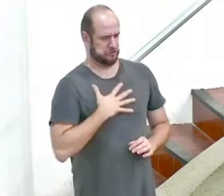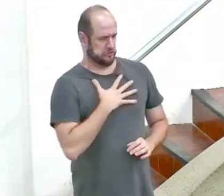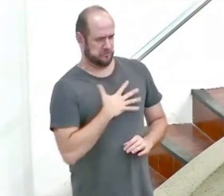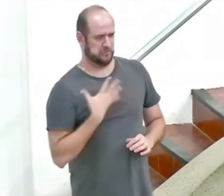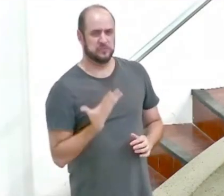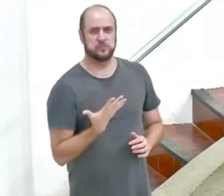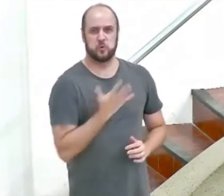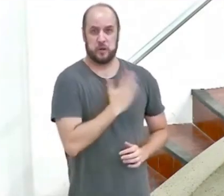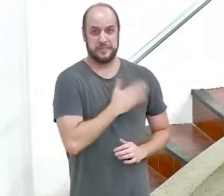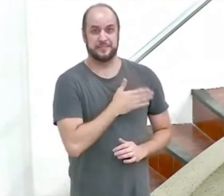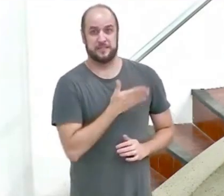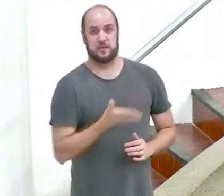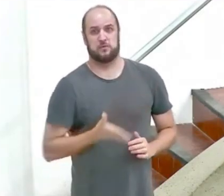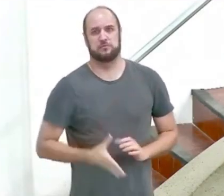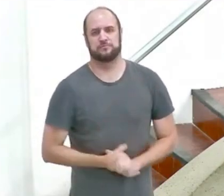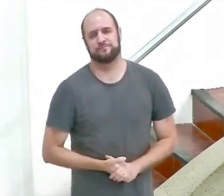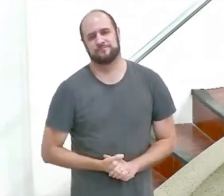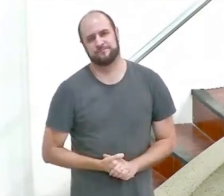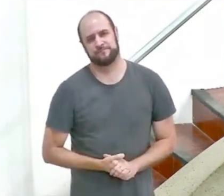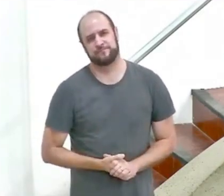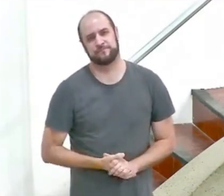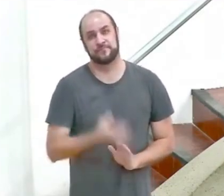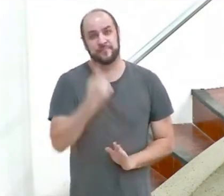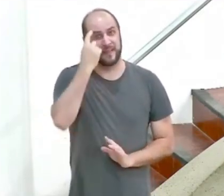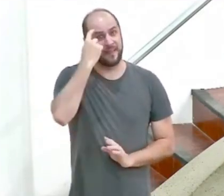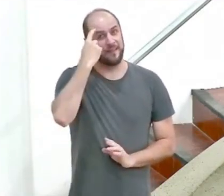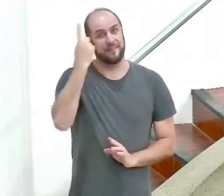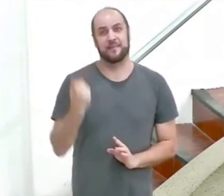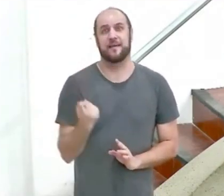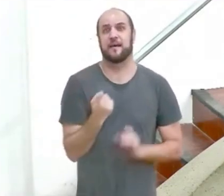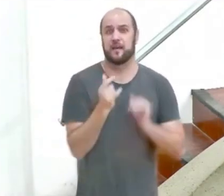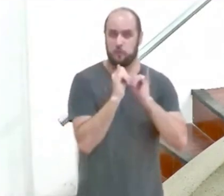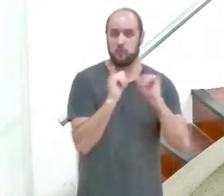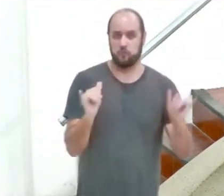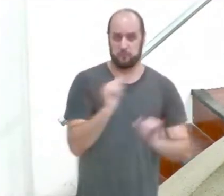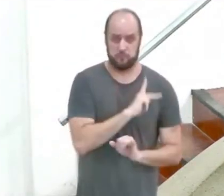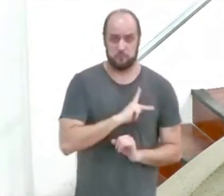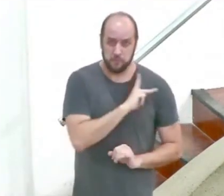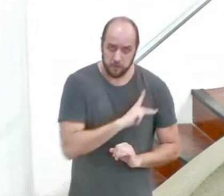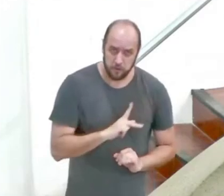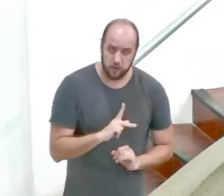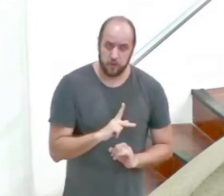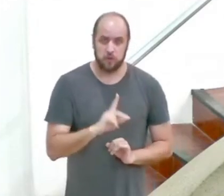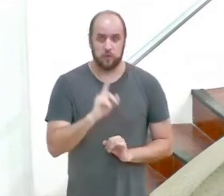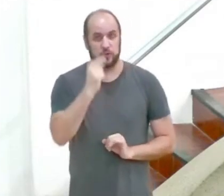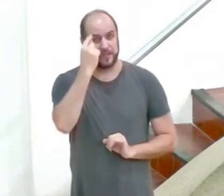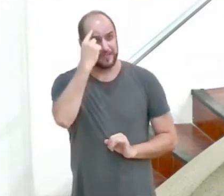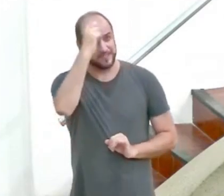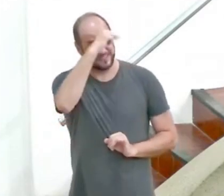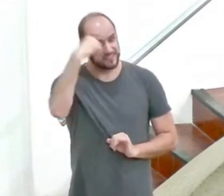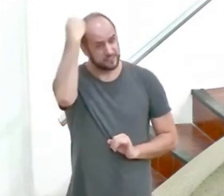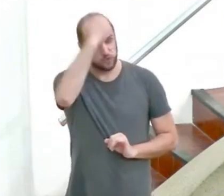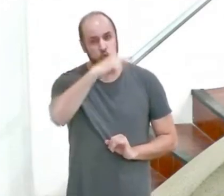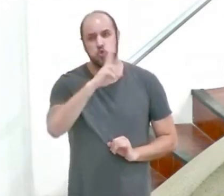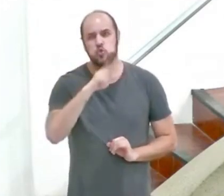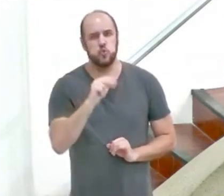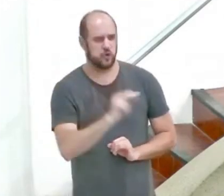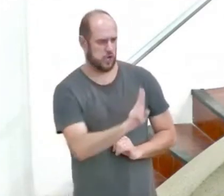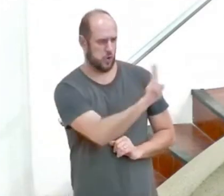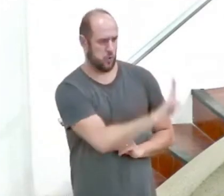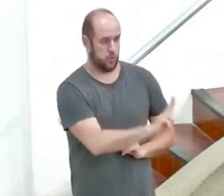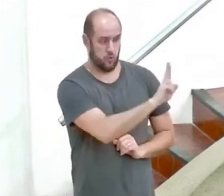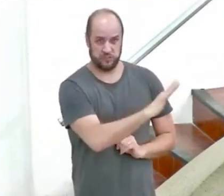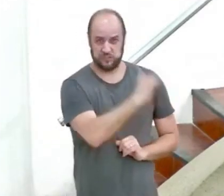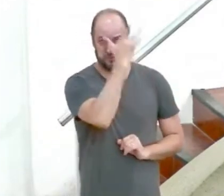você quer no seu coração. assim a ideia comunicada pelo apóstolo é que ser santo é jamais usar alguém